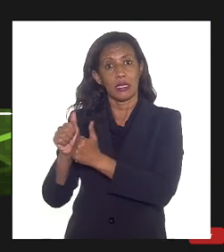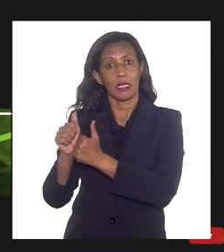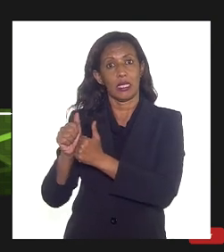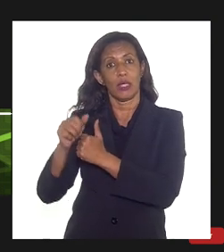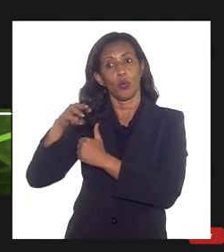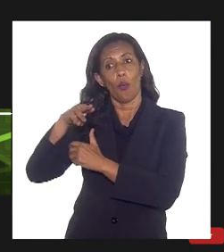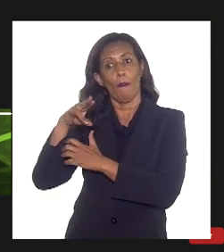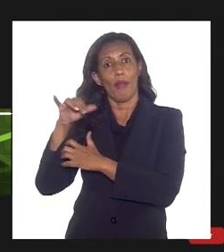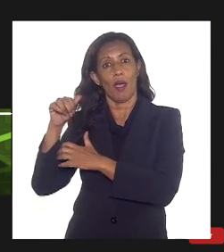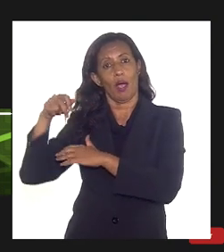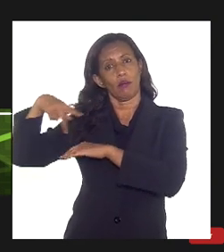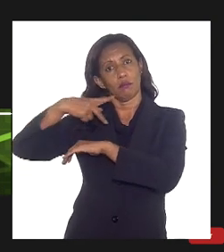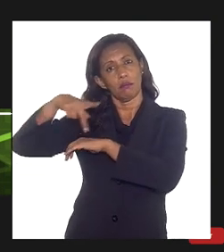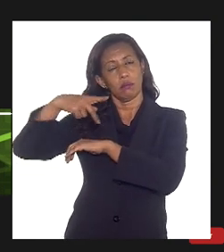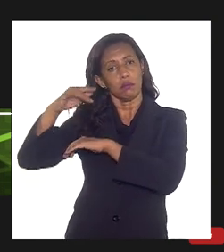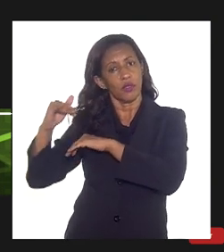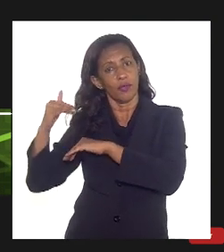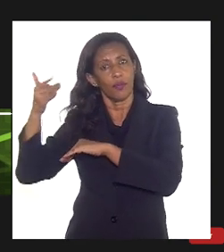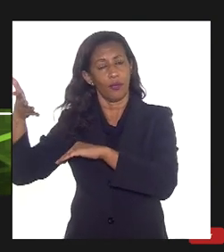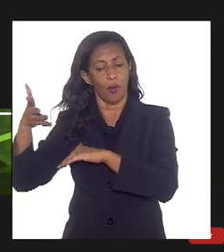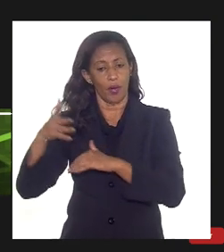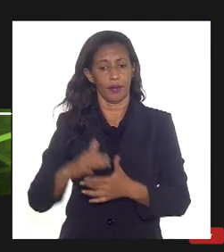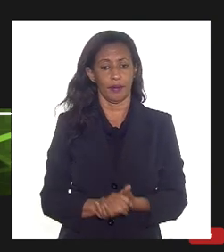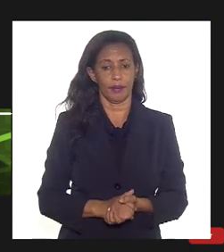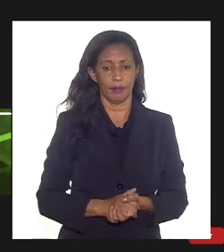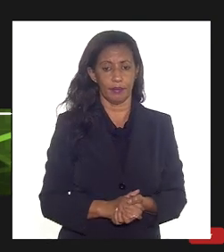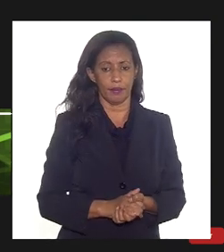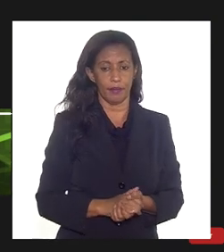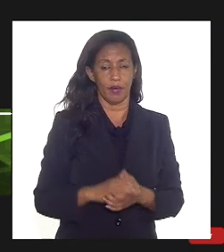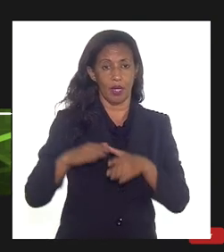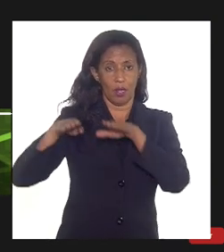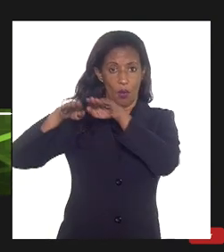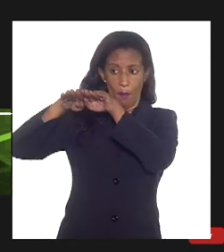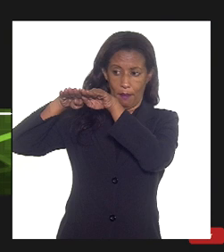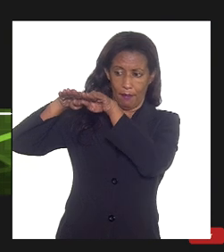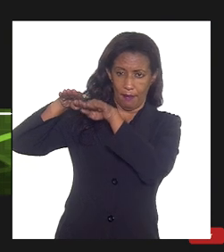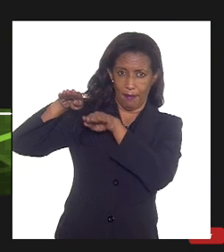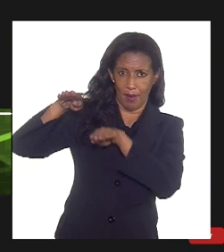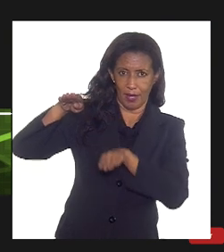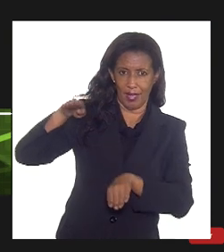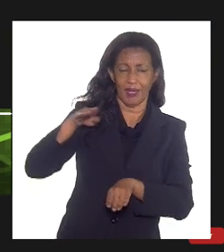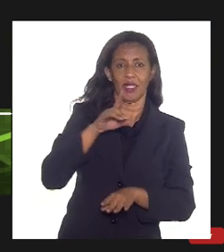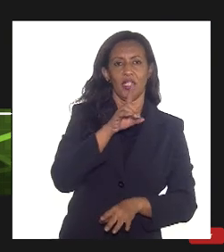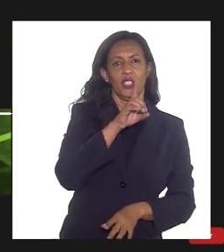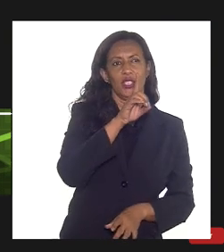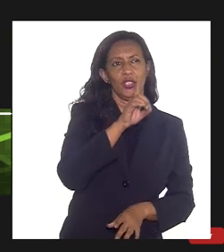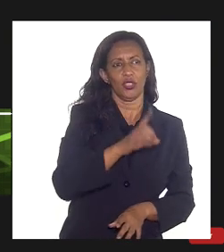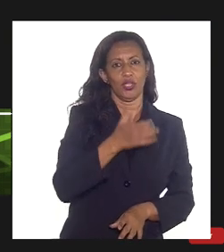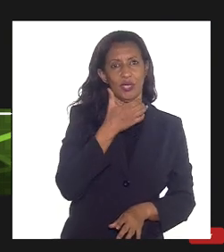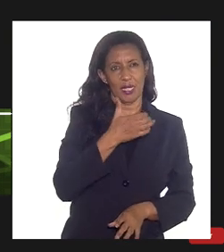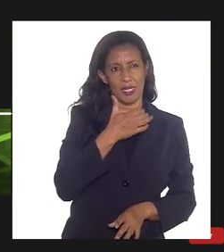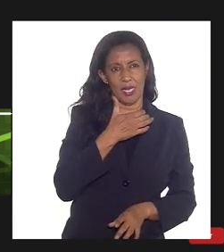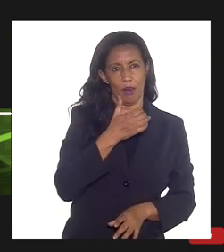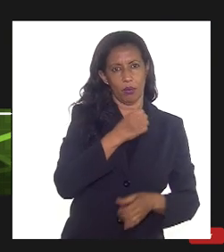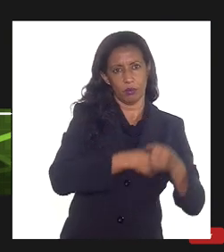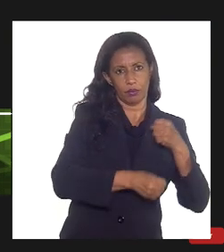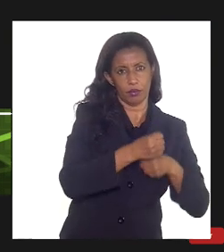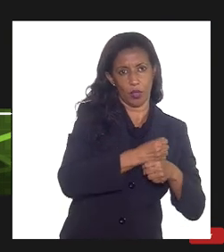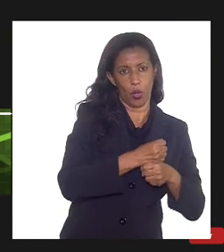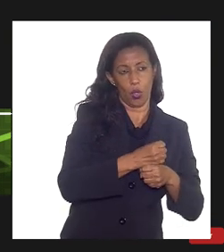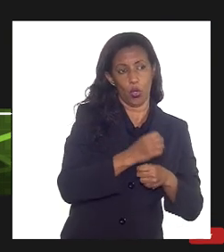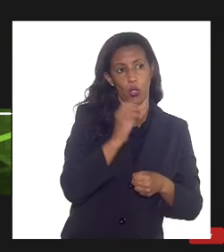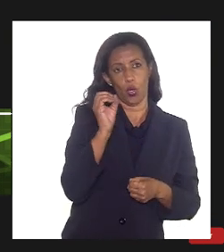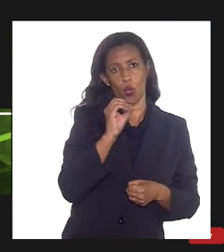acumular uma queda no ano anterior no ano passado entre dezembro de 19 e outubro de 20 de quase